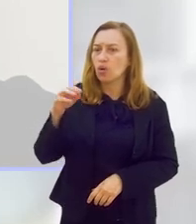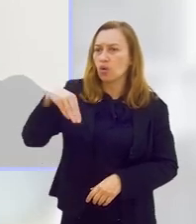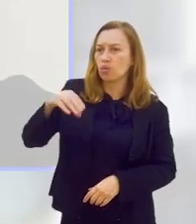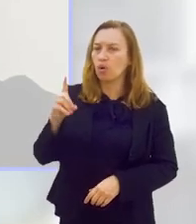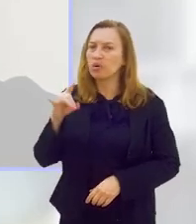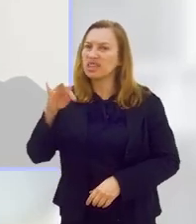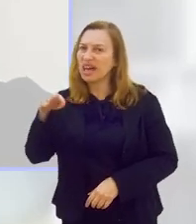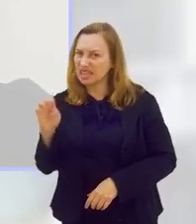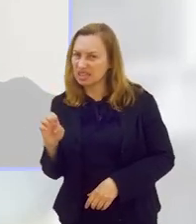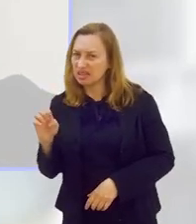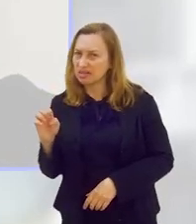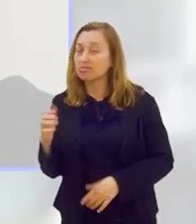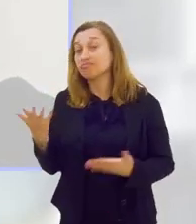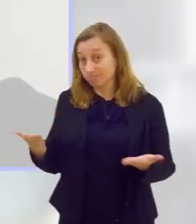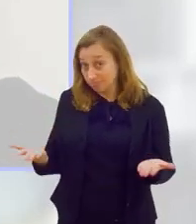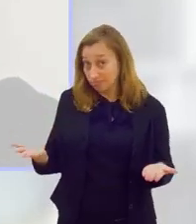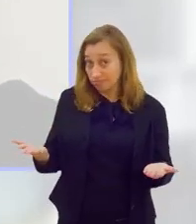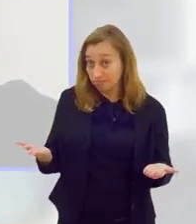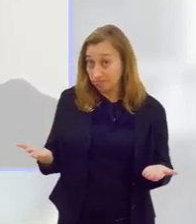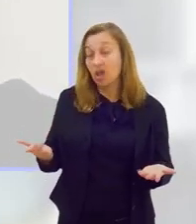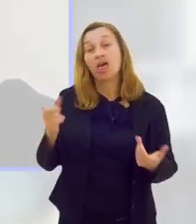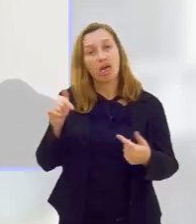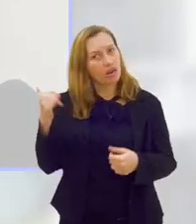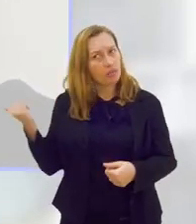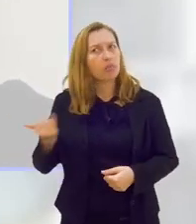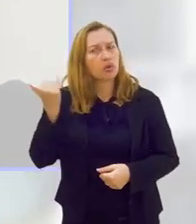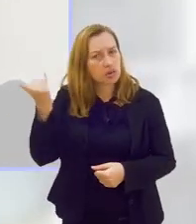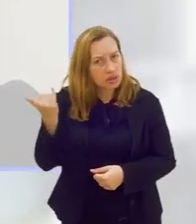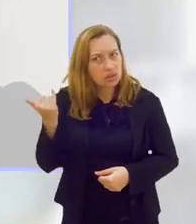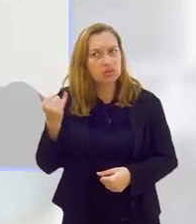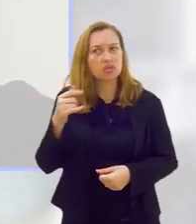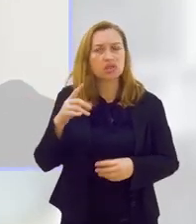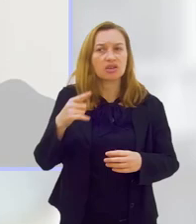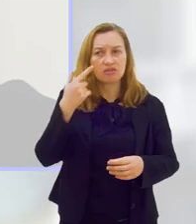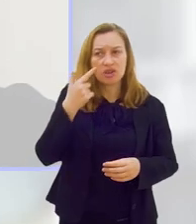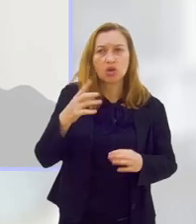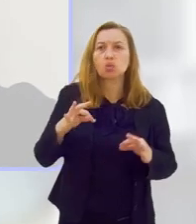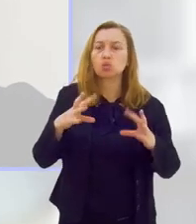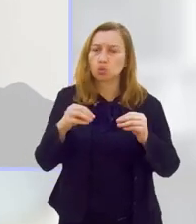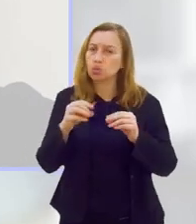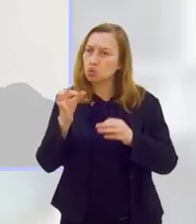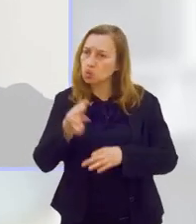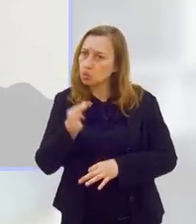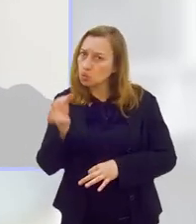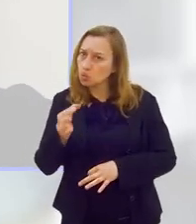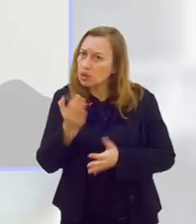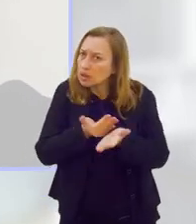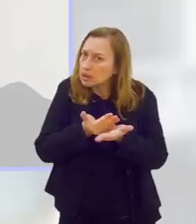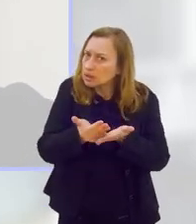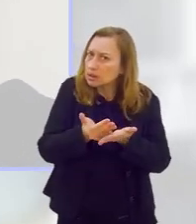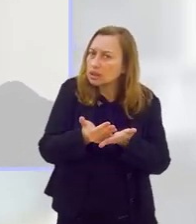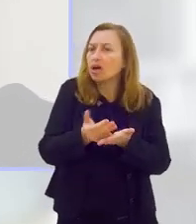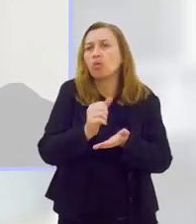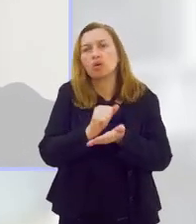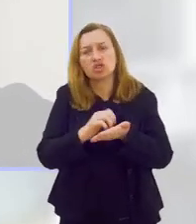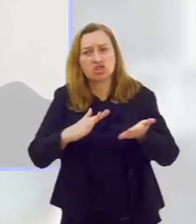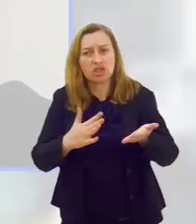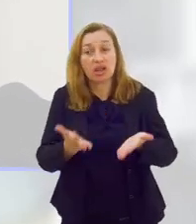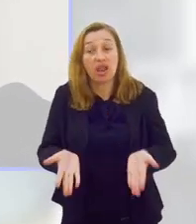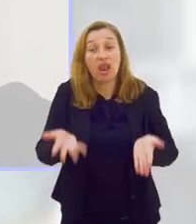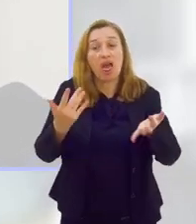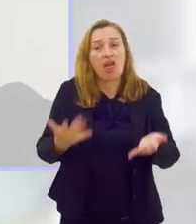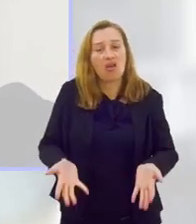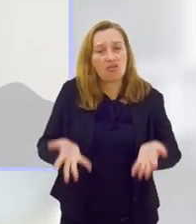Então, é super importante você estar tudo certinho ali e iniciar uma atividade física leve ou moderada ali, com